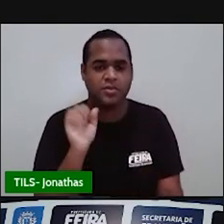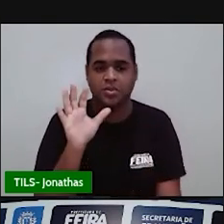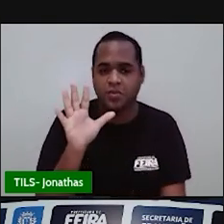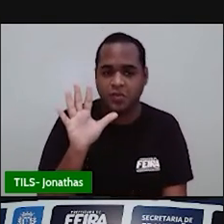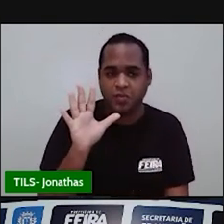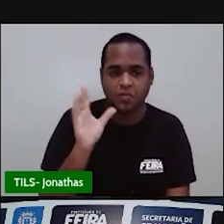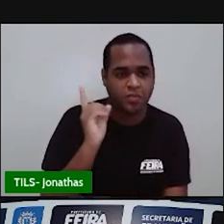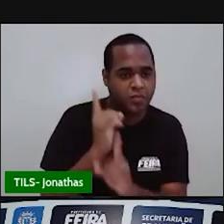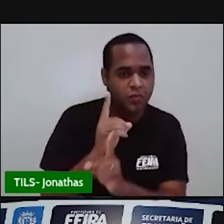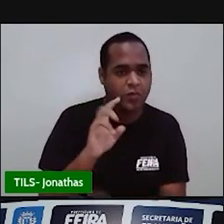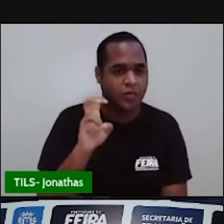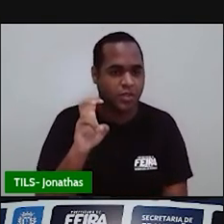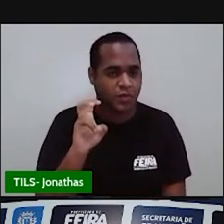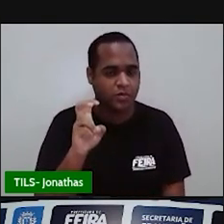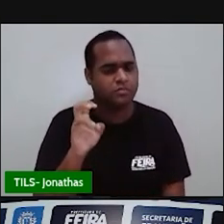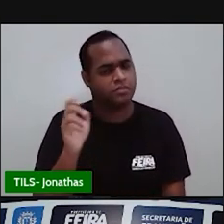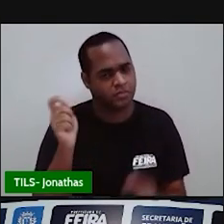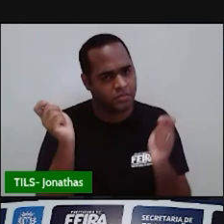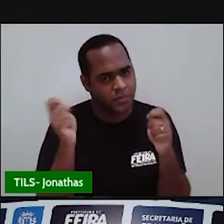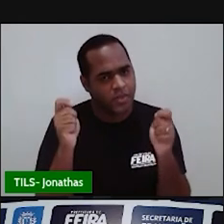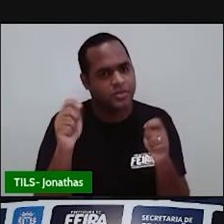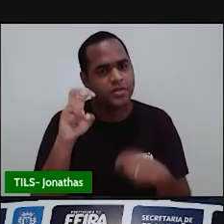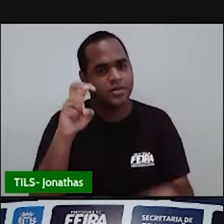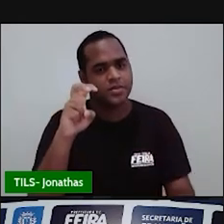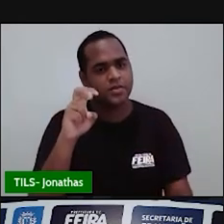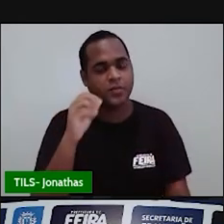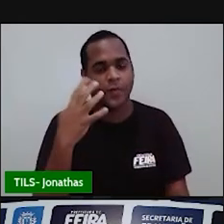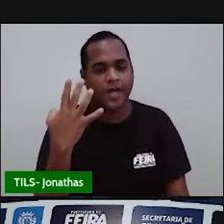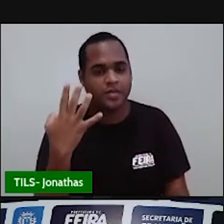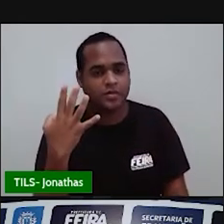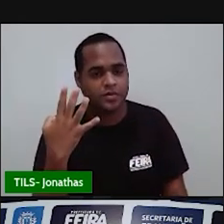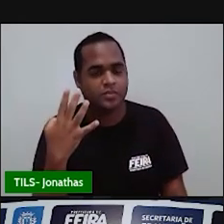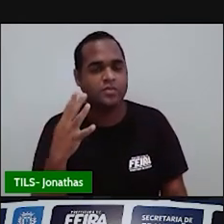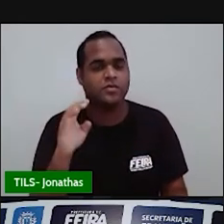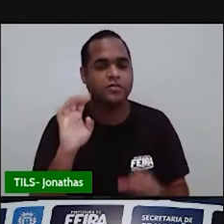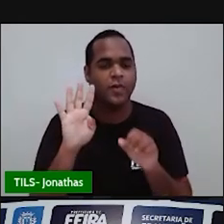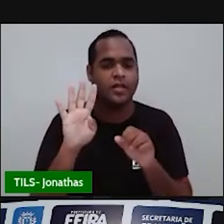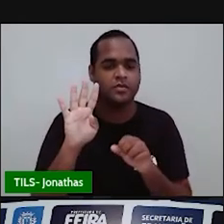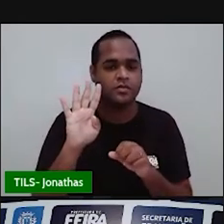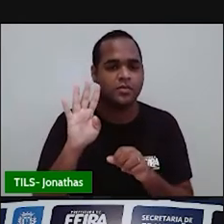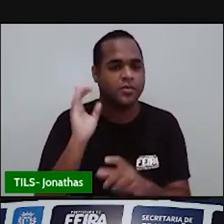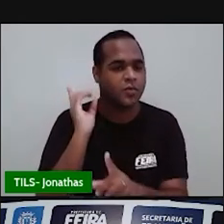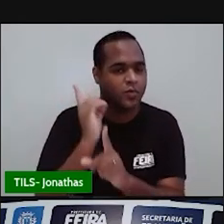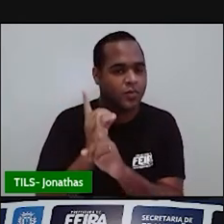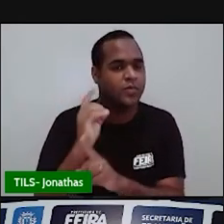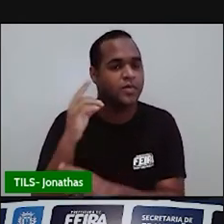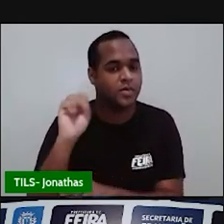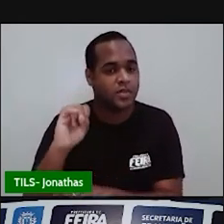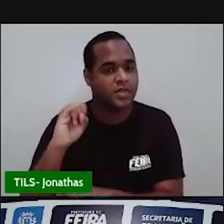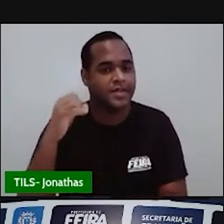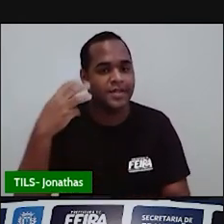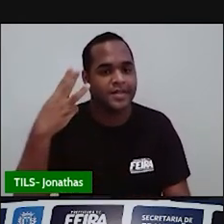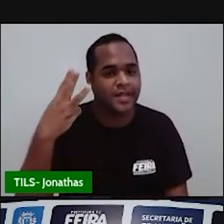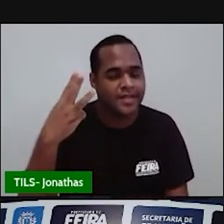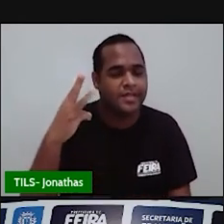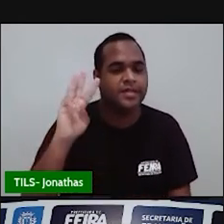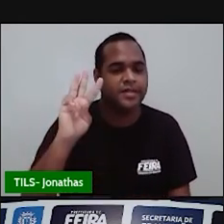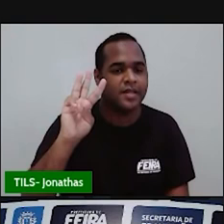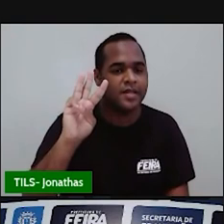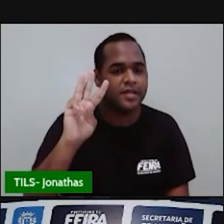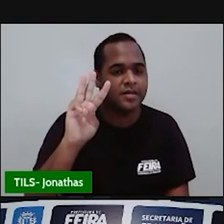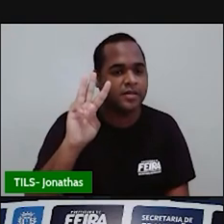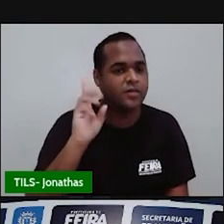cinco, vem com as cinco. Se você achou as quatro, vem com as quatro. Se achou três, vem com as três.